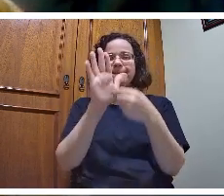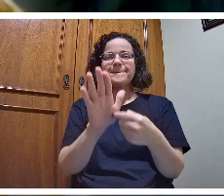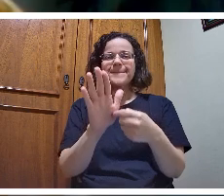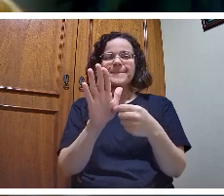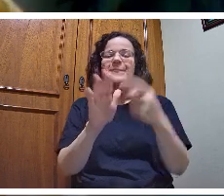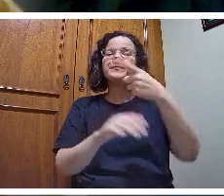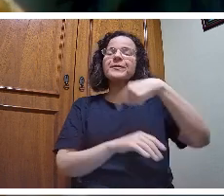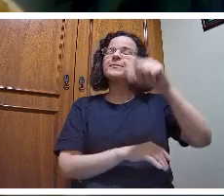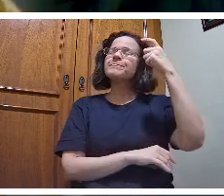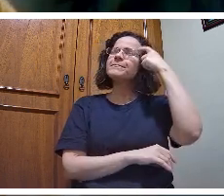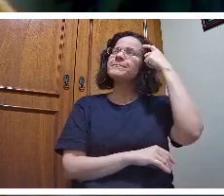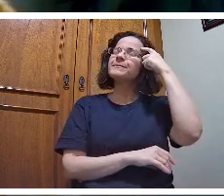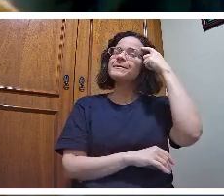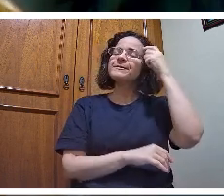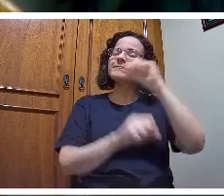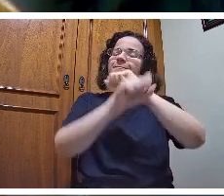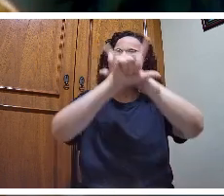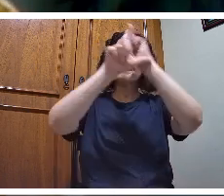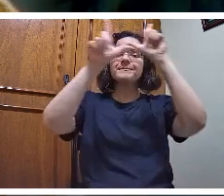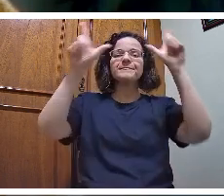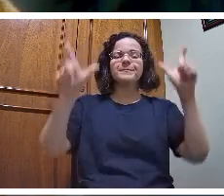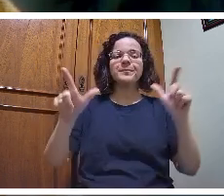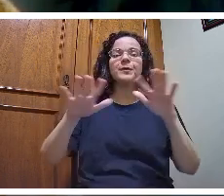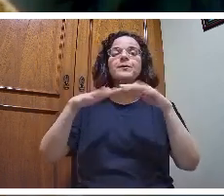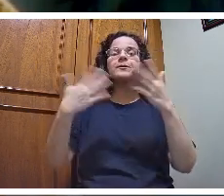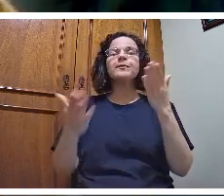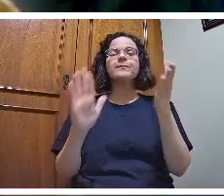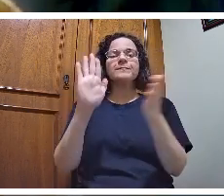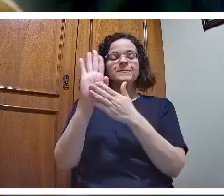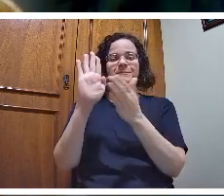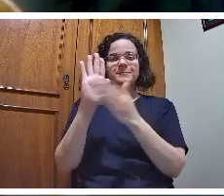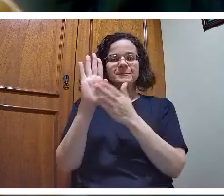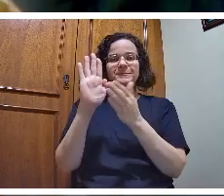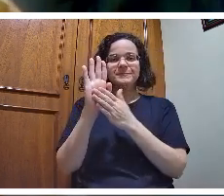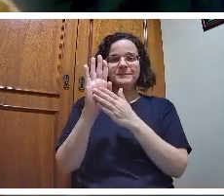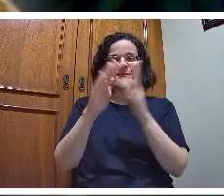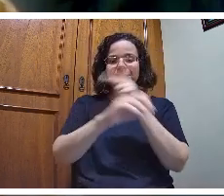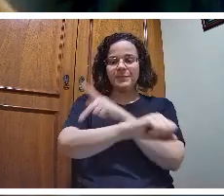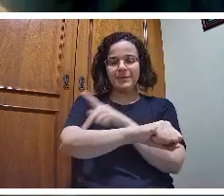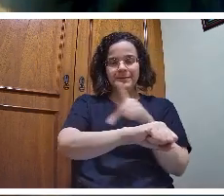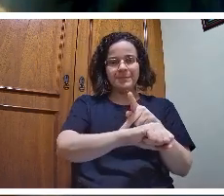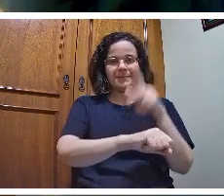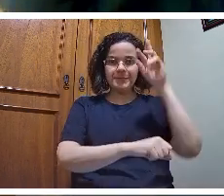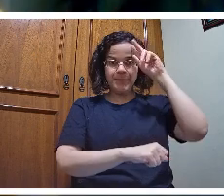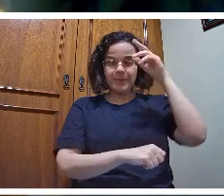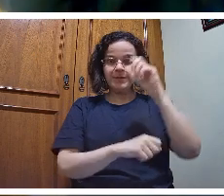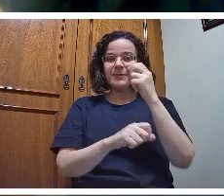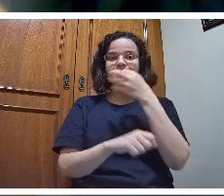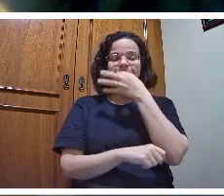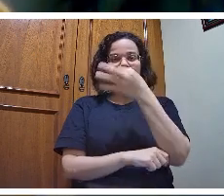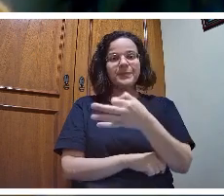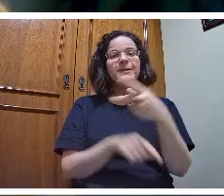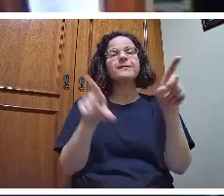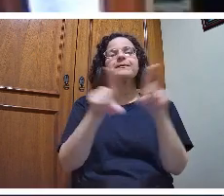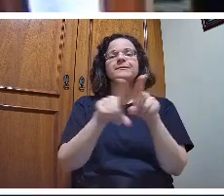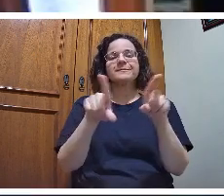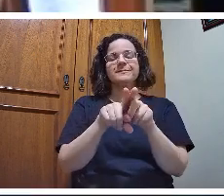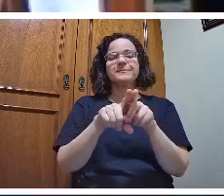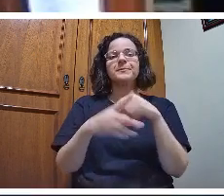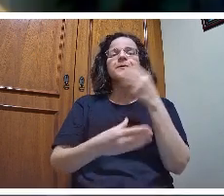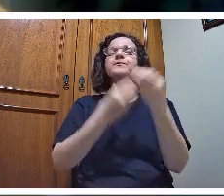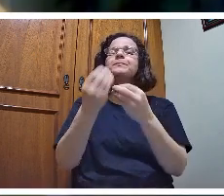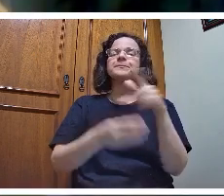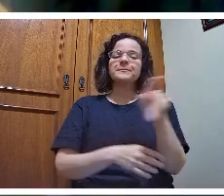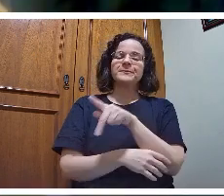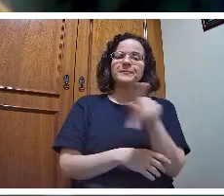é a proposta da pegadora de história crítica e, consequentemente, como que o professor precisa pensar nessa sua didática para